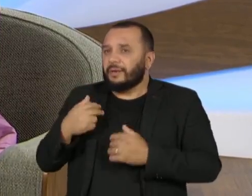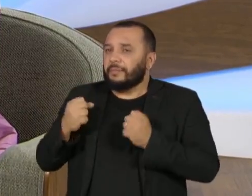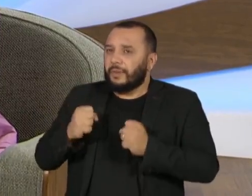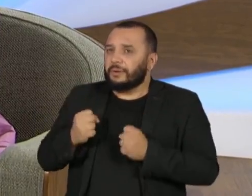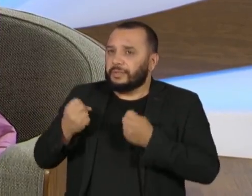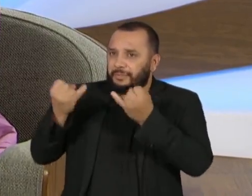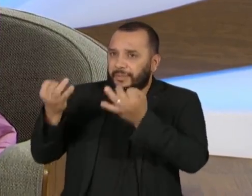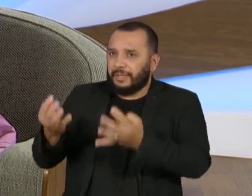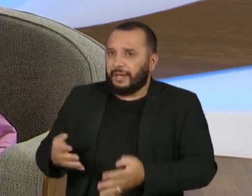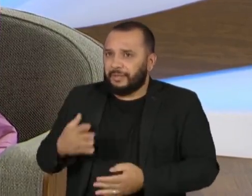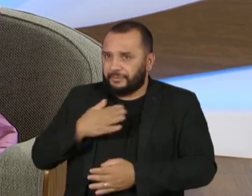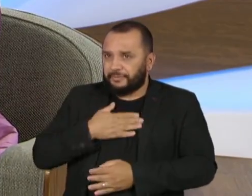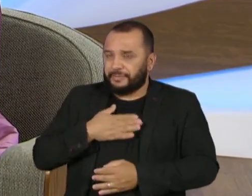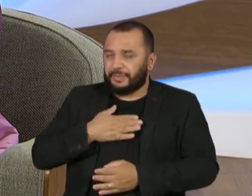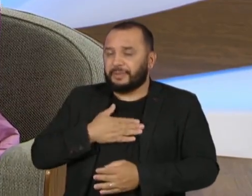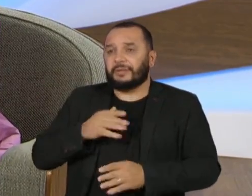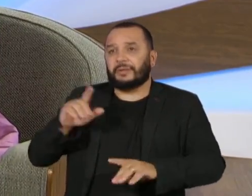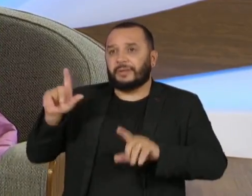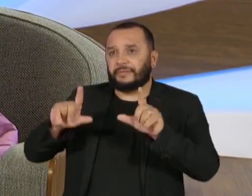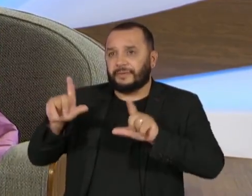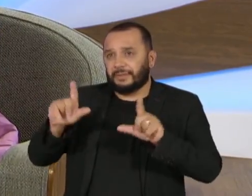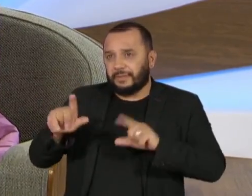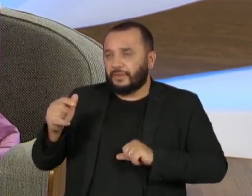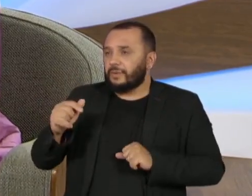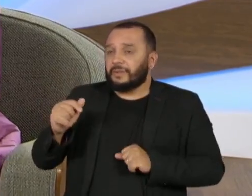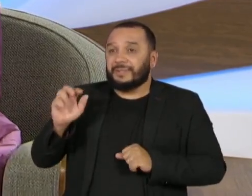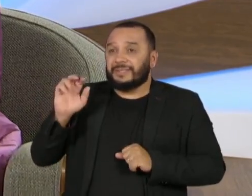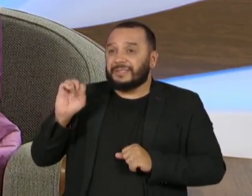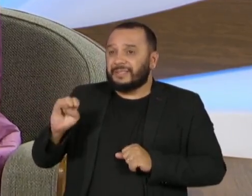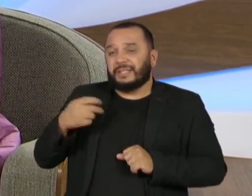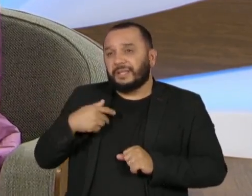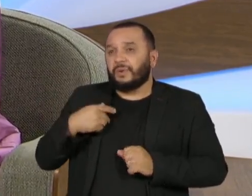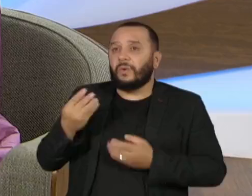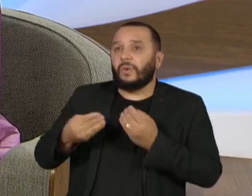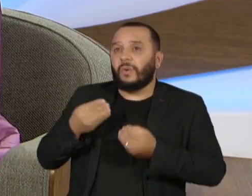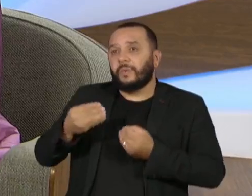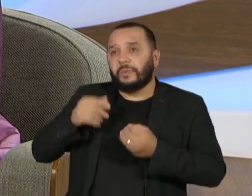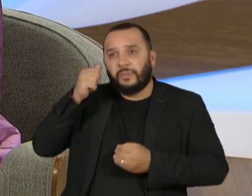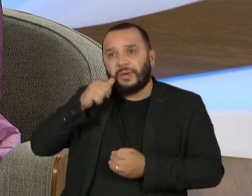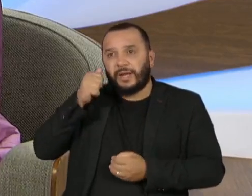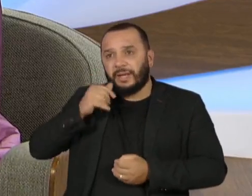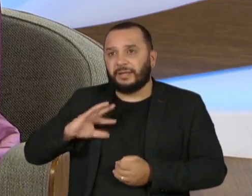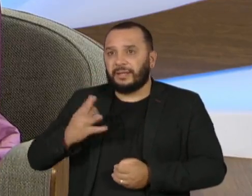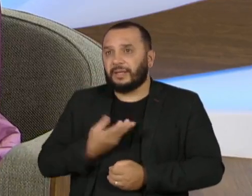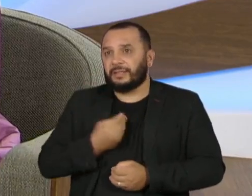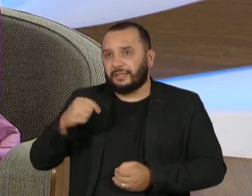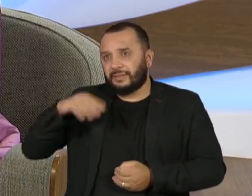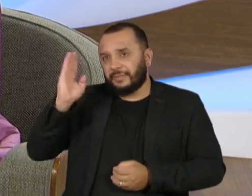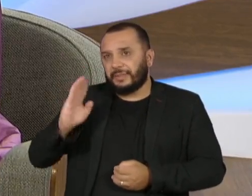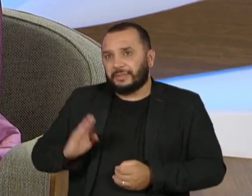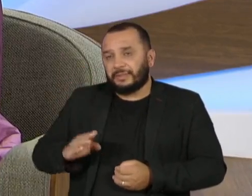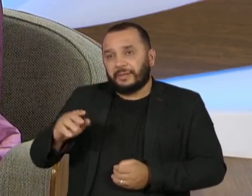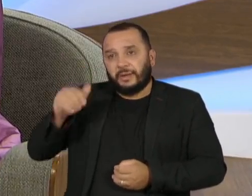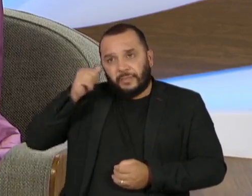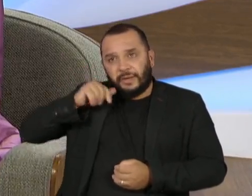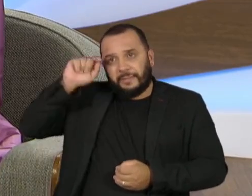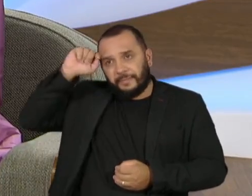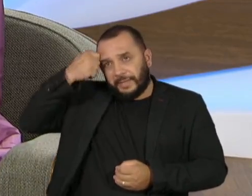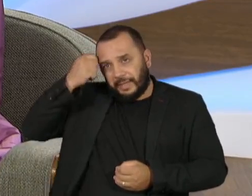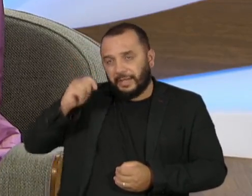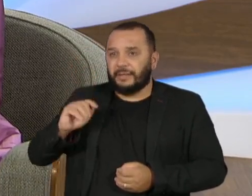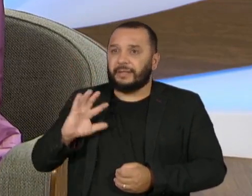através da mídia, era se eu falasse como era ser uma mulher trans no Brasil, como era ser uma mulher preta e trans no Brasil.